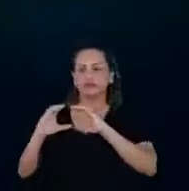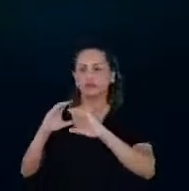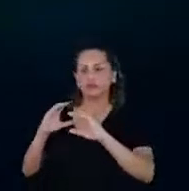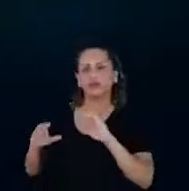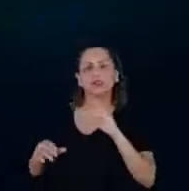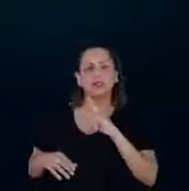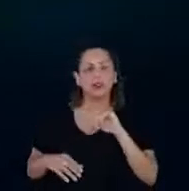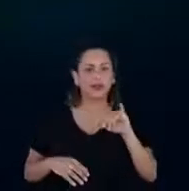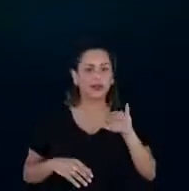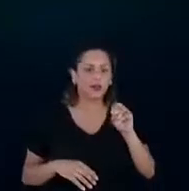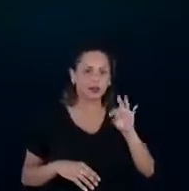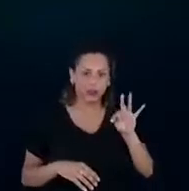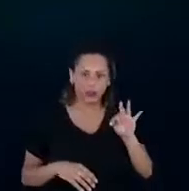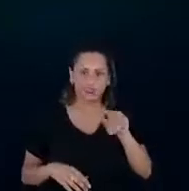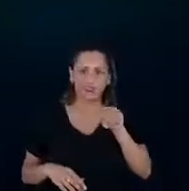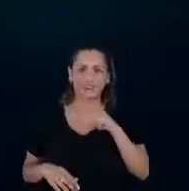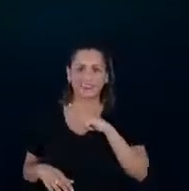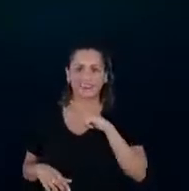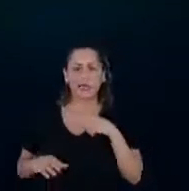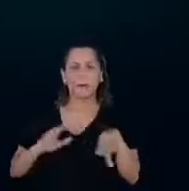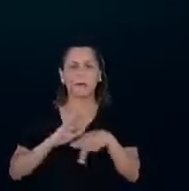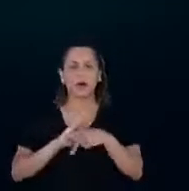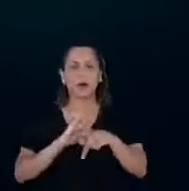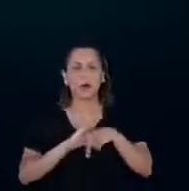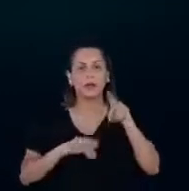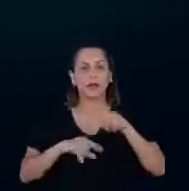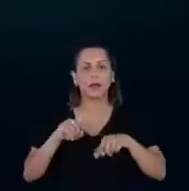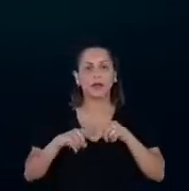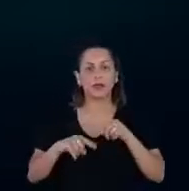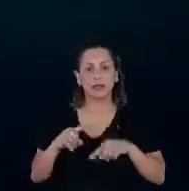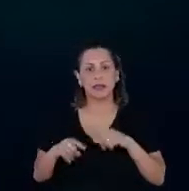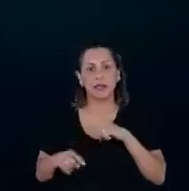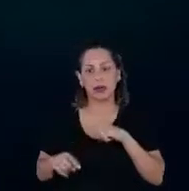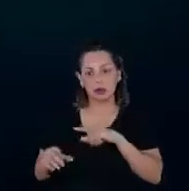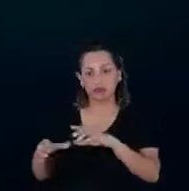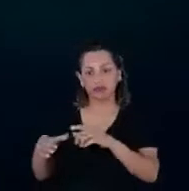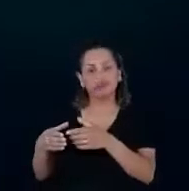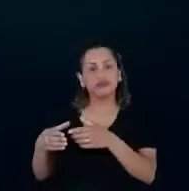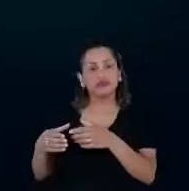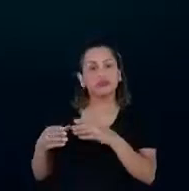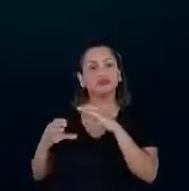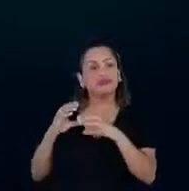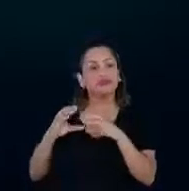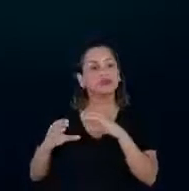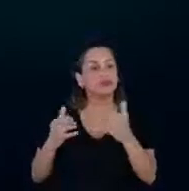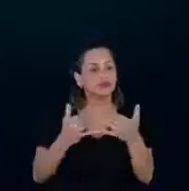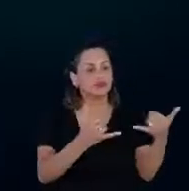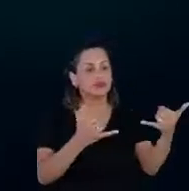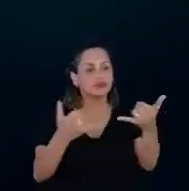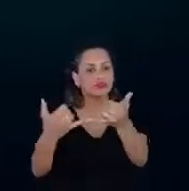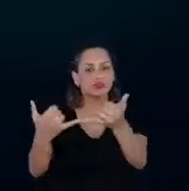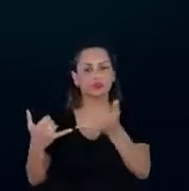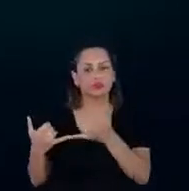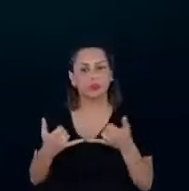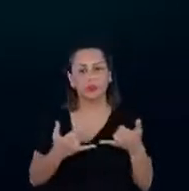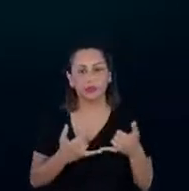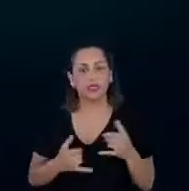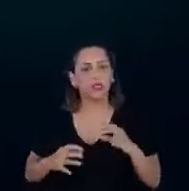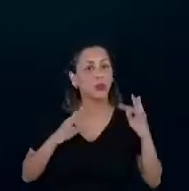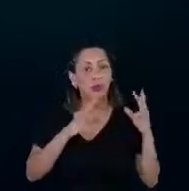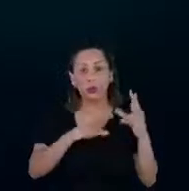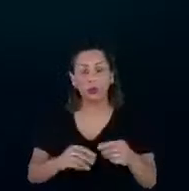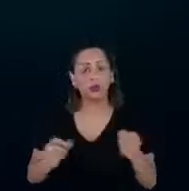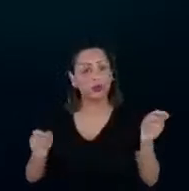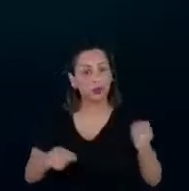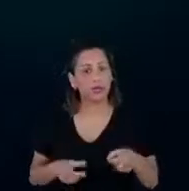o próprio equipamento se comunica um com o outro, então, todo esse ferramental pode também ser aplicado para a eficiência